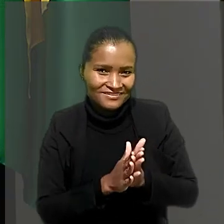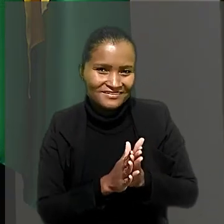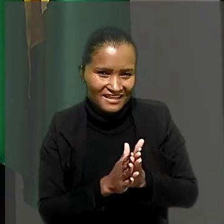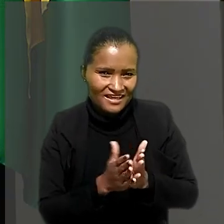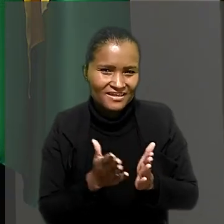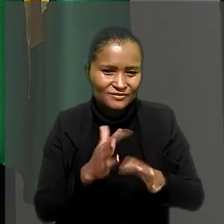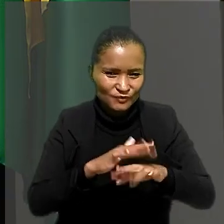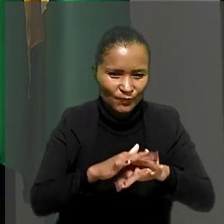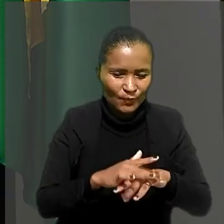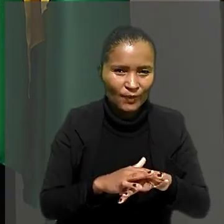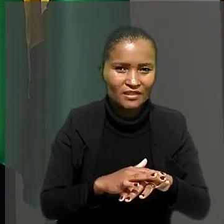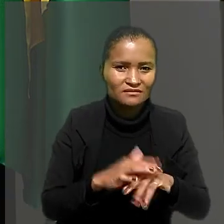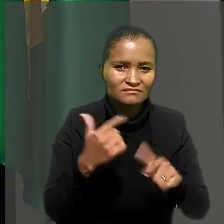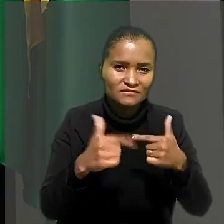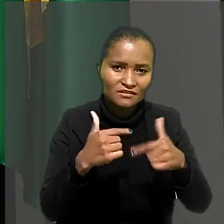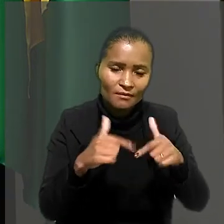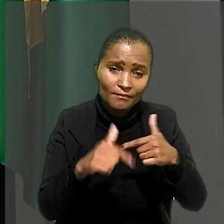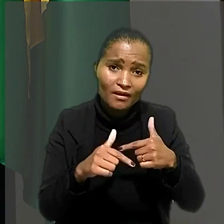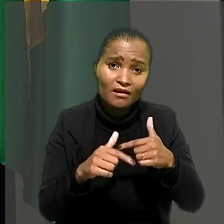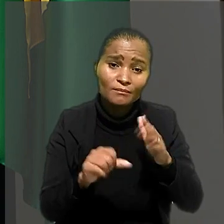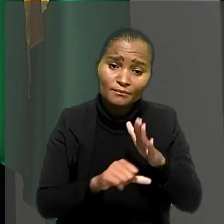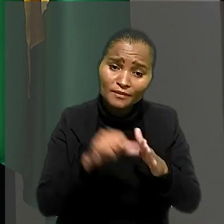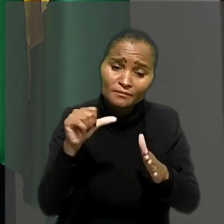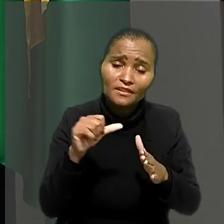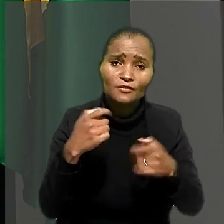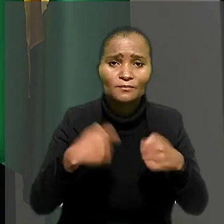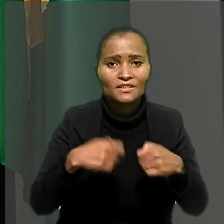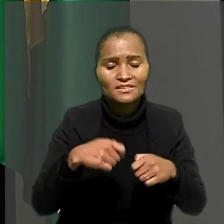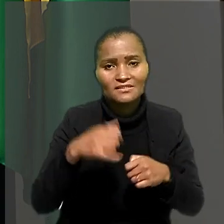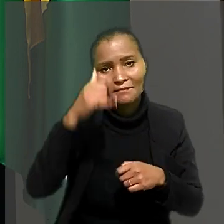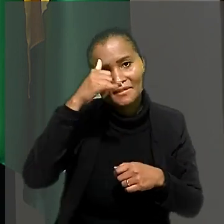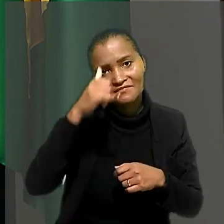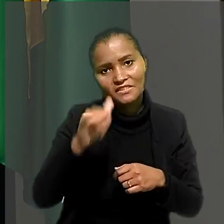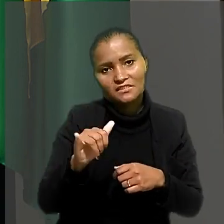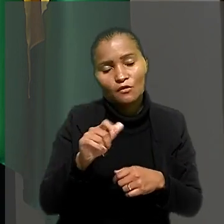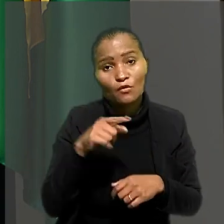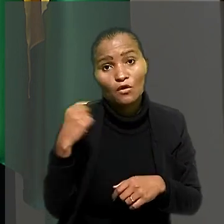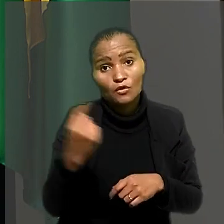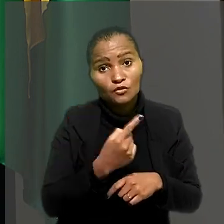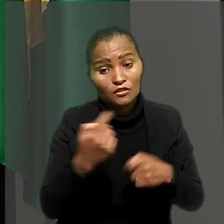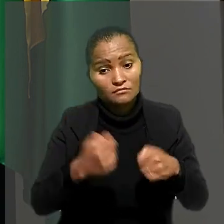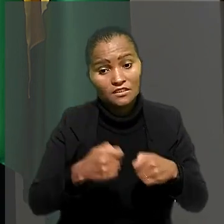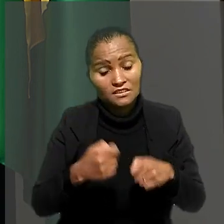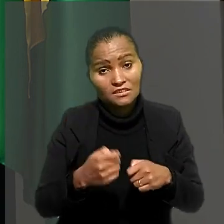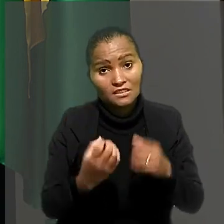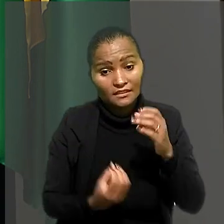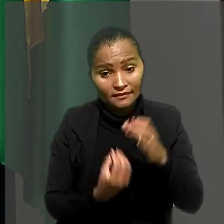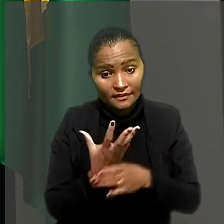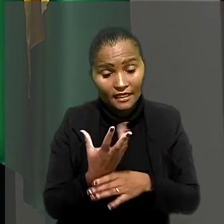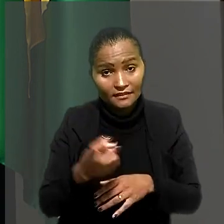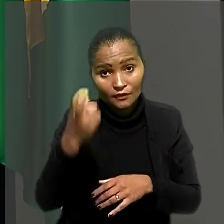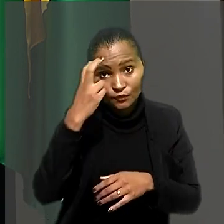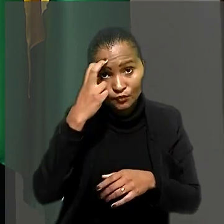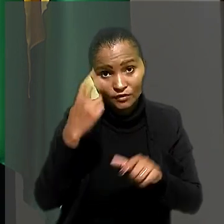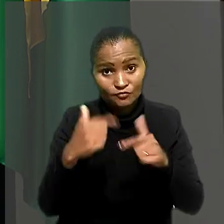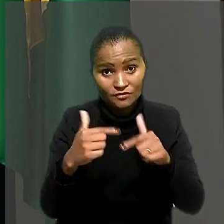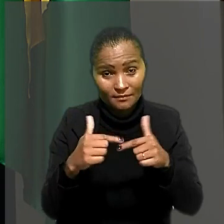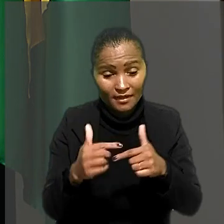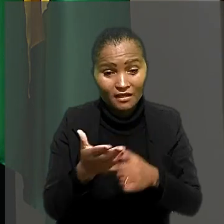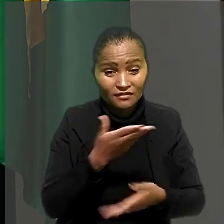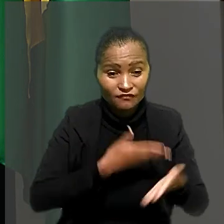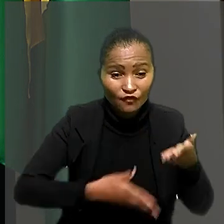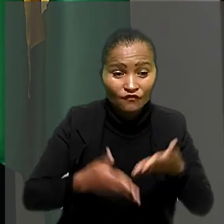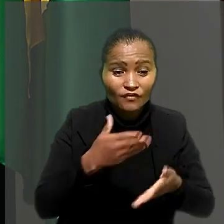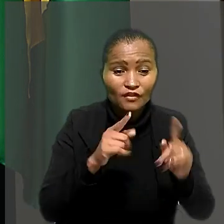doenças ocupacionais tem como primeiro norte a ideia de prevenção. Precisamos criar na nossa cultura do trabalho, envolvendo